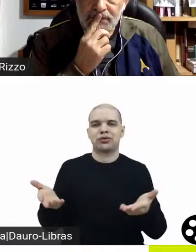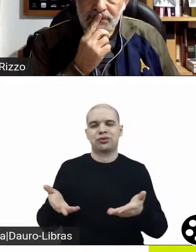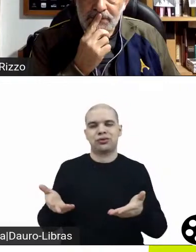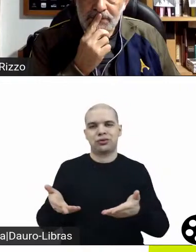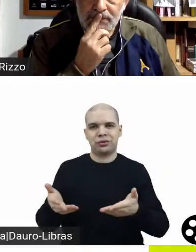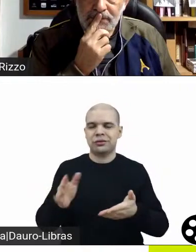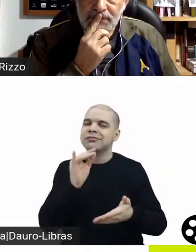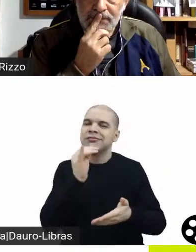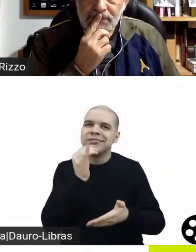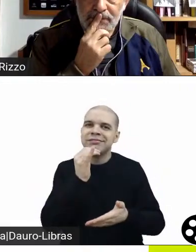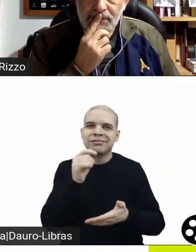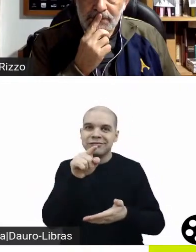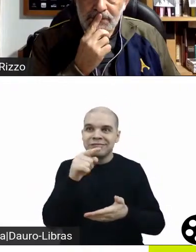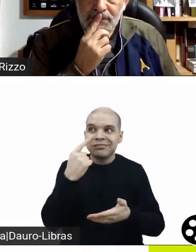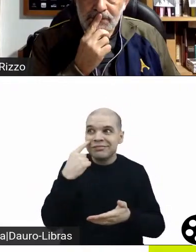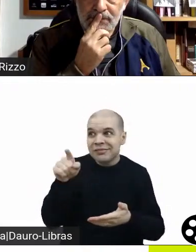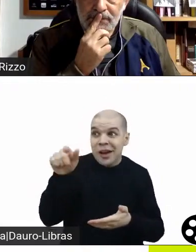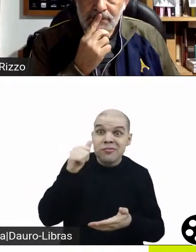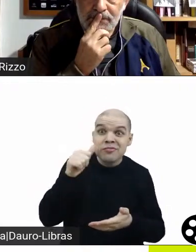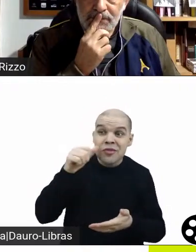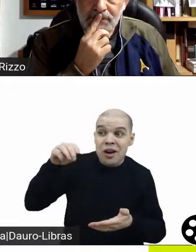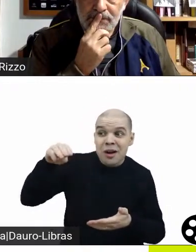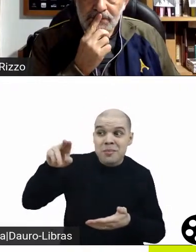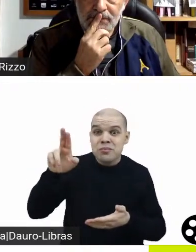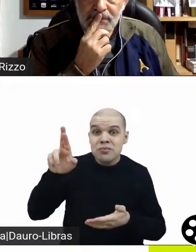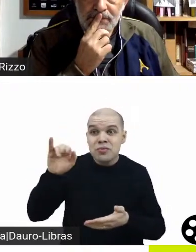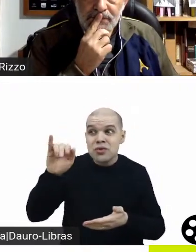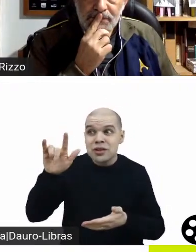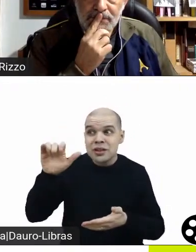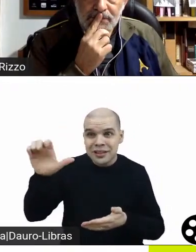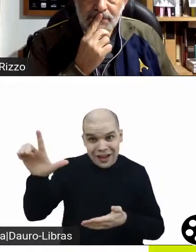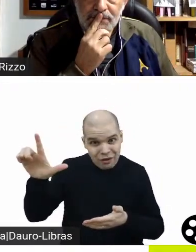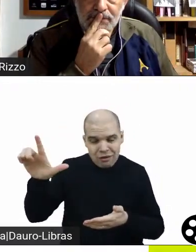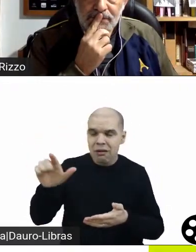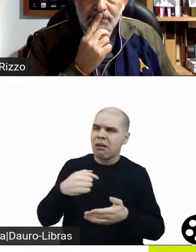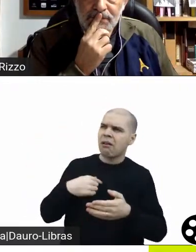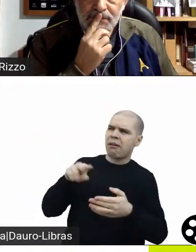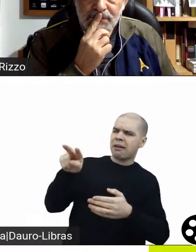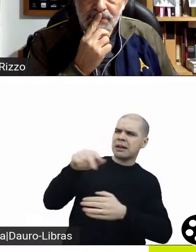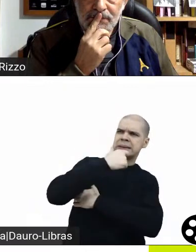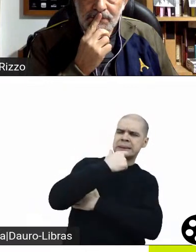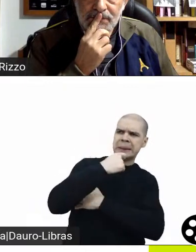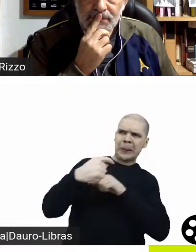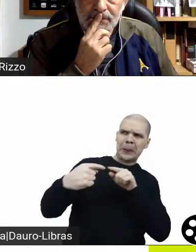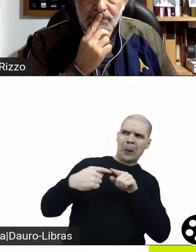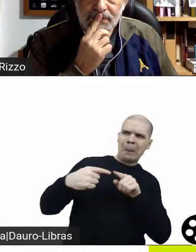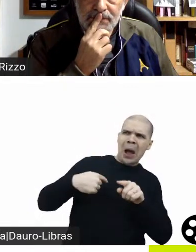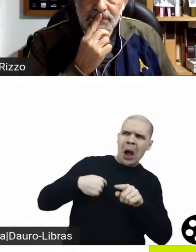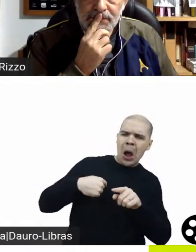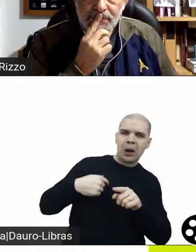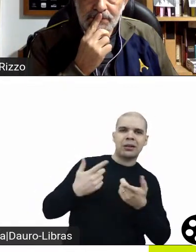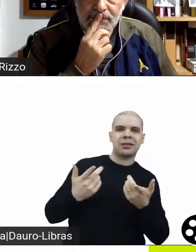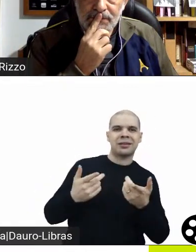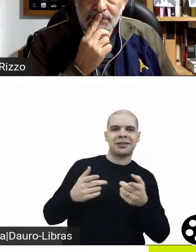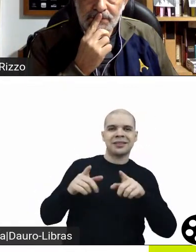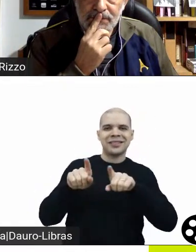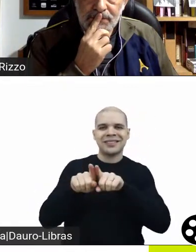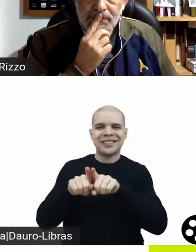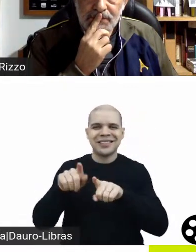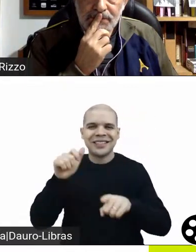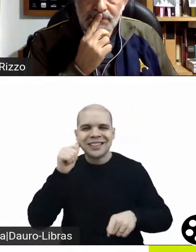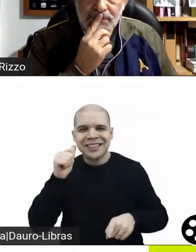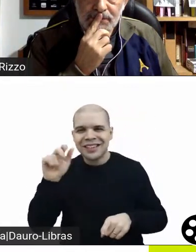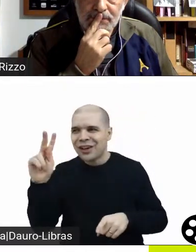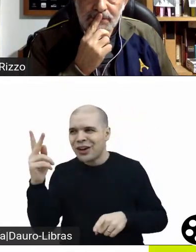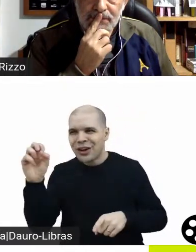para ela? Eu queria comentar um pouquinho, tanto da personagem dela, quanto da personagem da Honda, que é interpretada pela